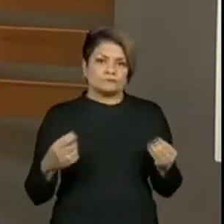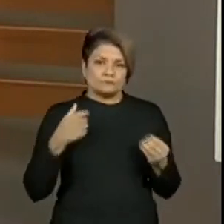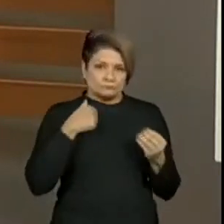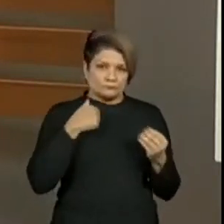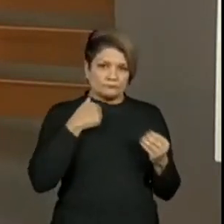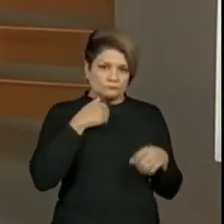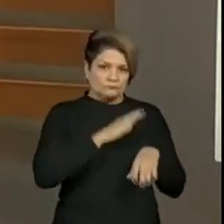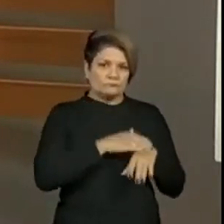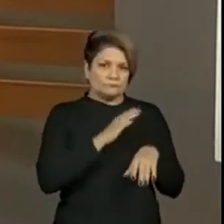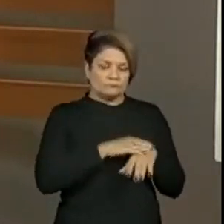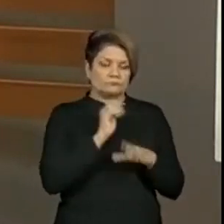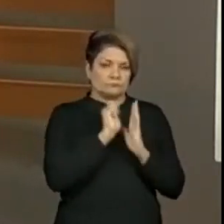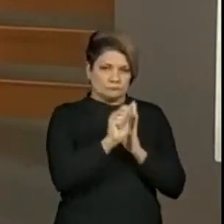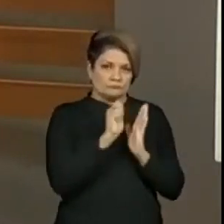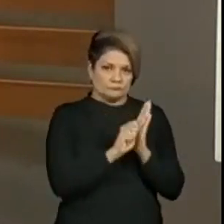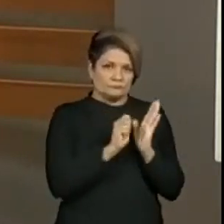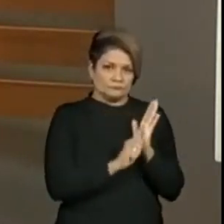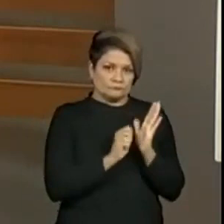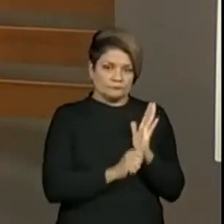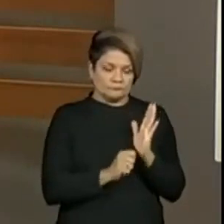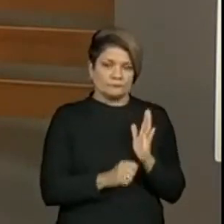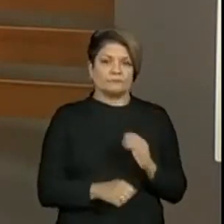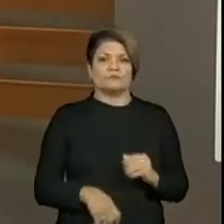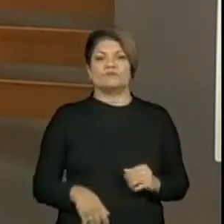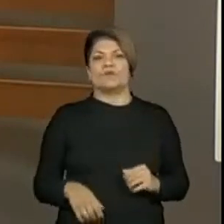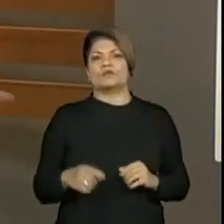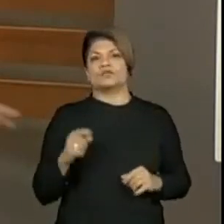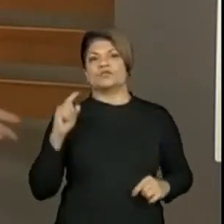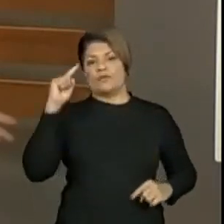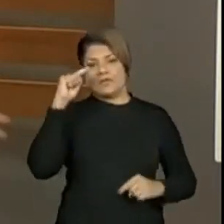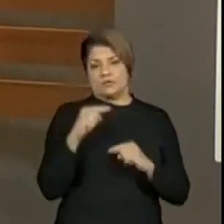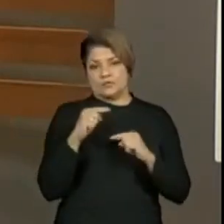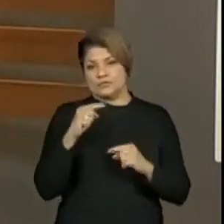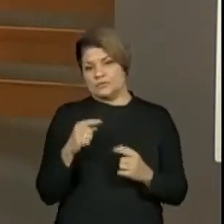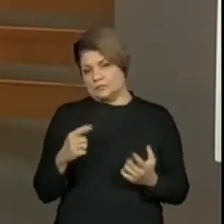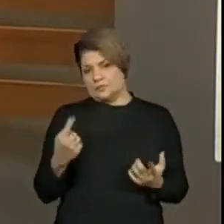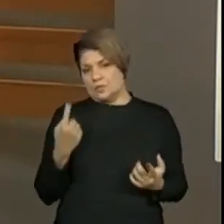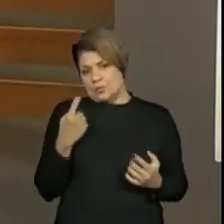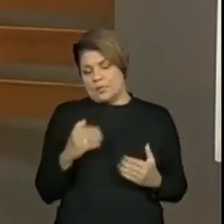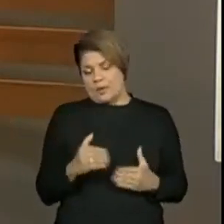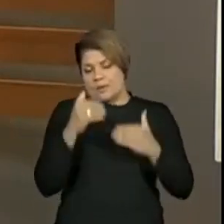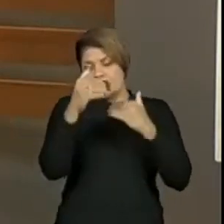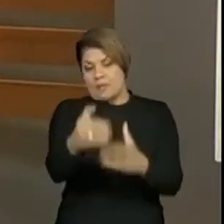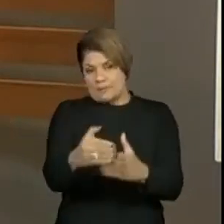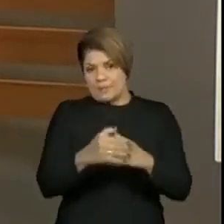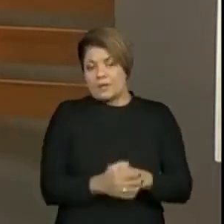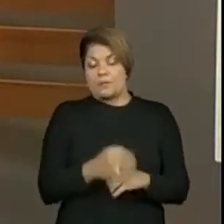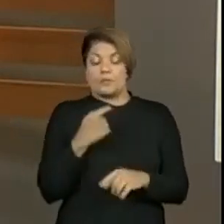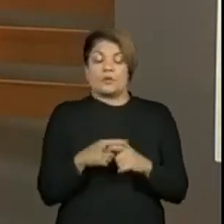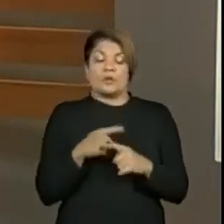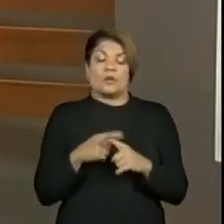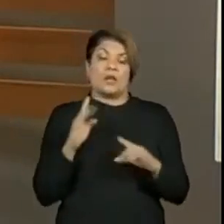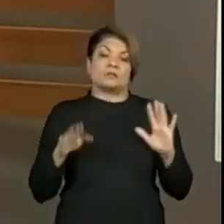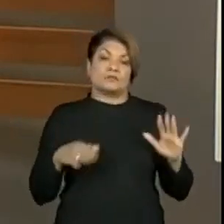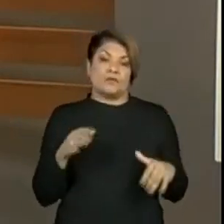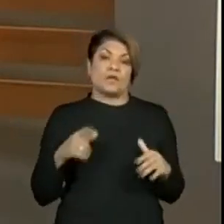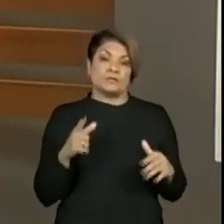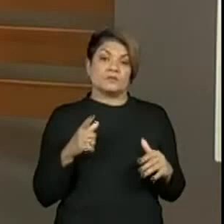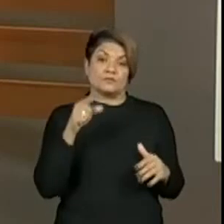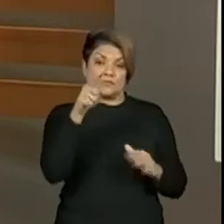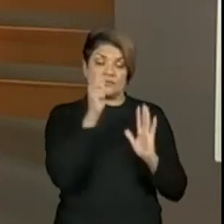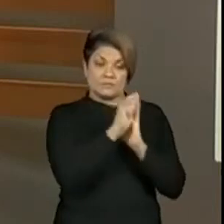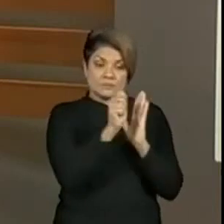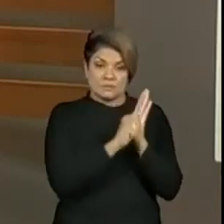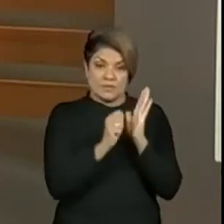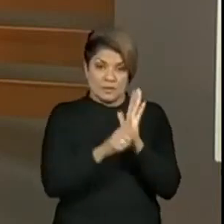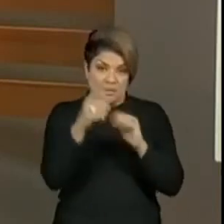pouquinho mais, a gente vai reduzir uma etapa, porque a gente vai fazer junto, né, professora? Quando vocês fazem vocês, a gente ainda pode retomar o texto de